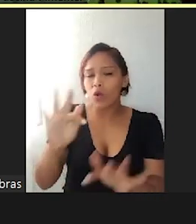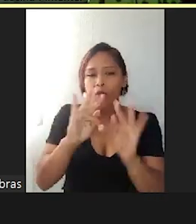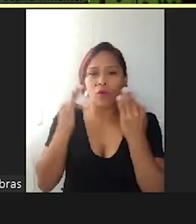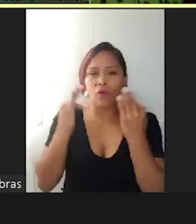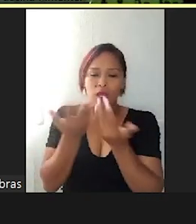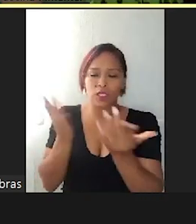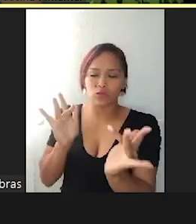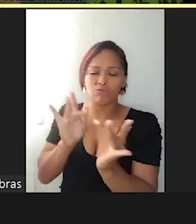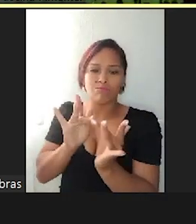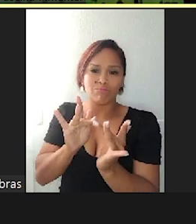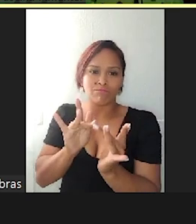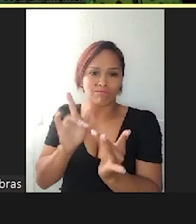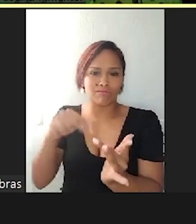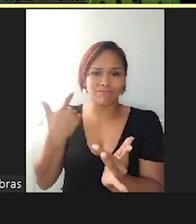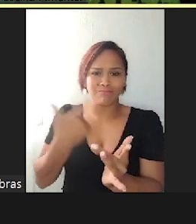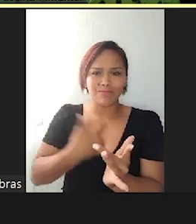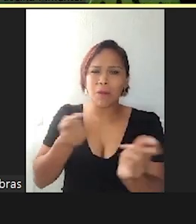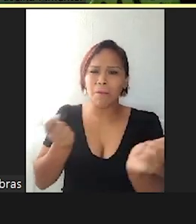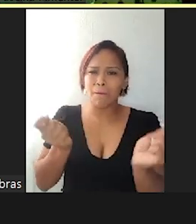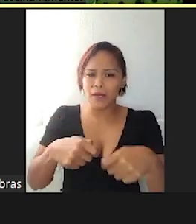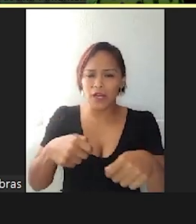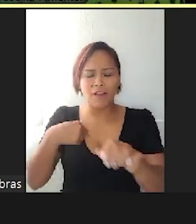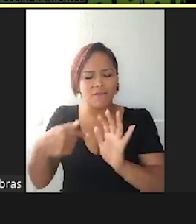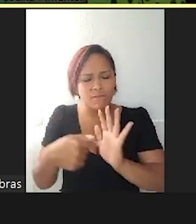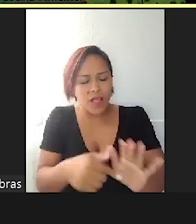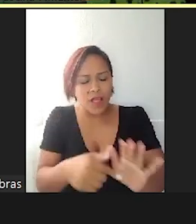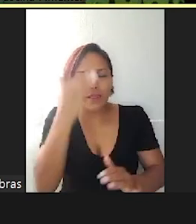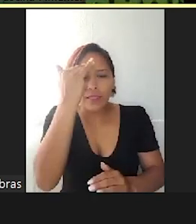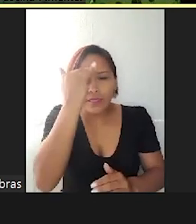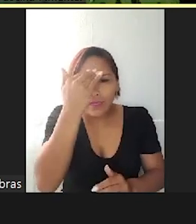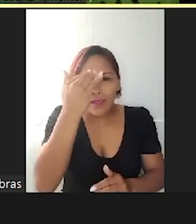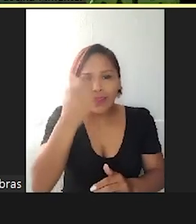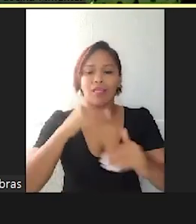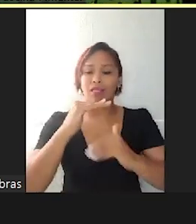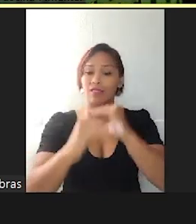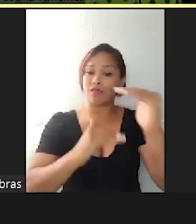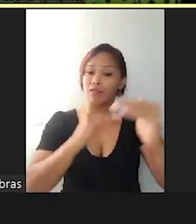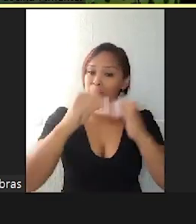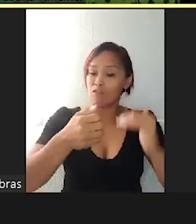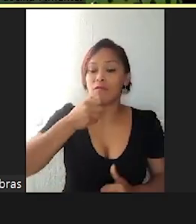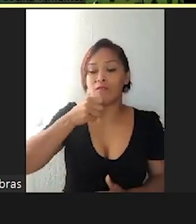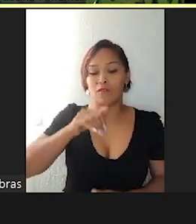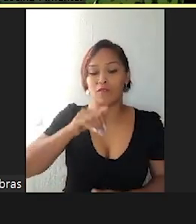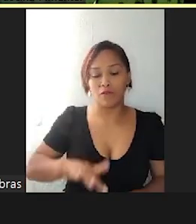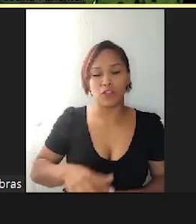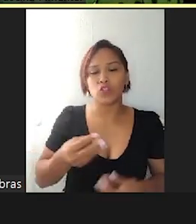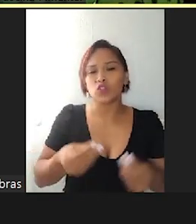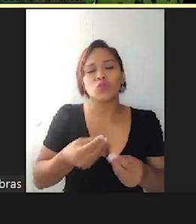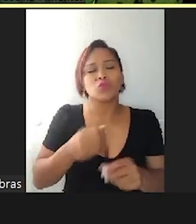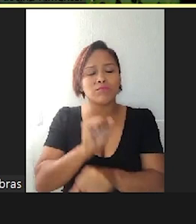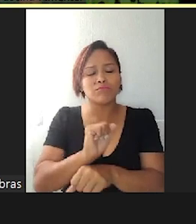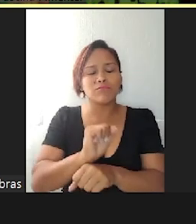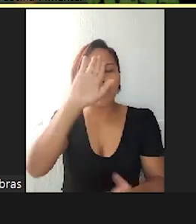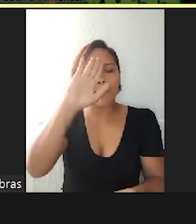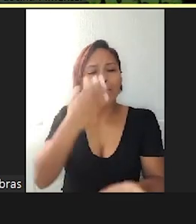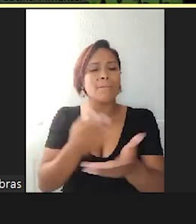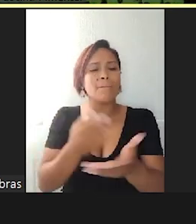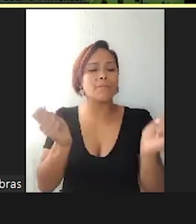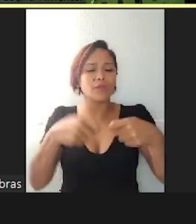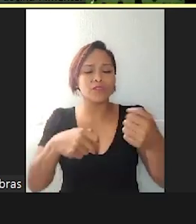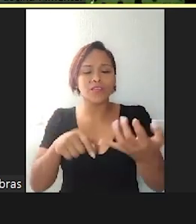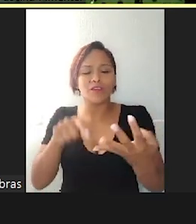a gente vai lá entender sobre desenvolvimento infantil. O que é esperado para cada idade.